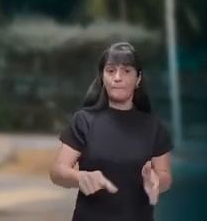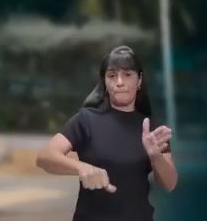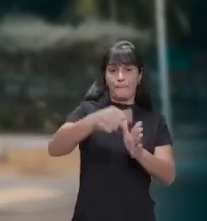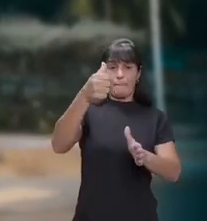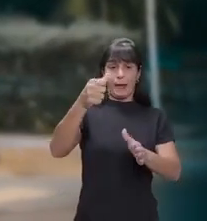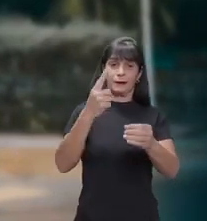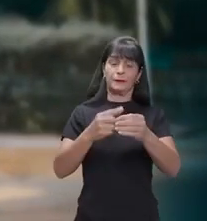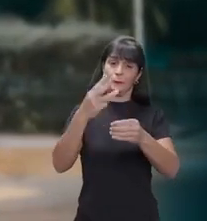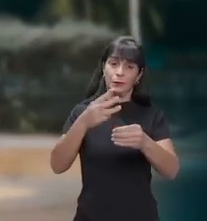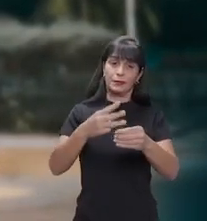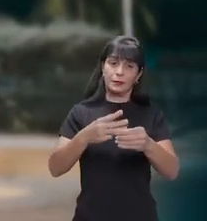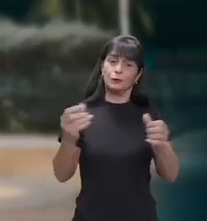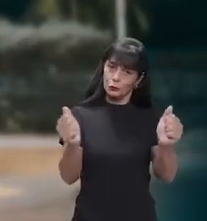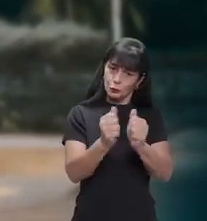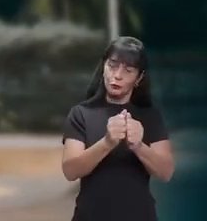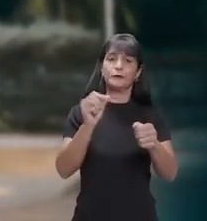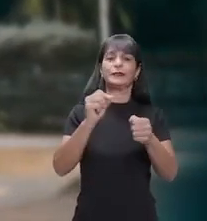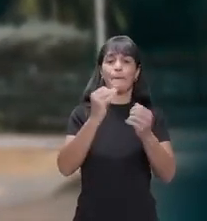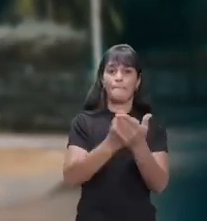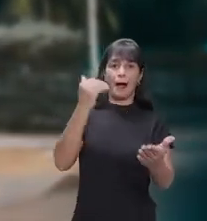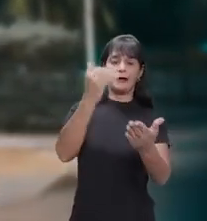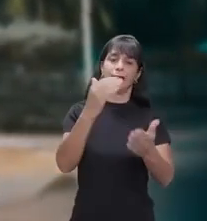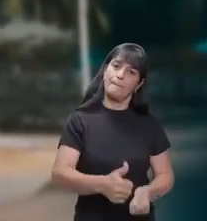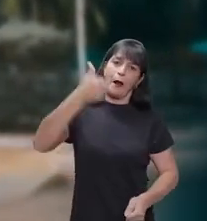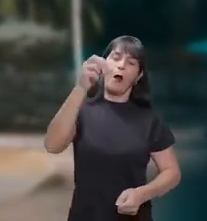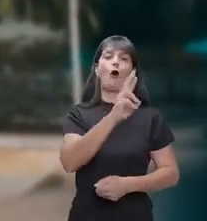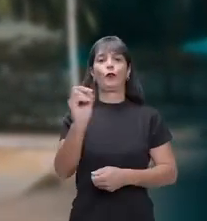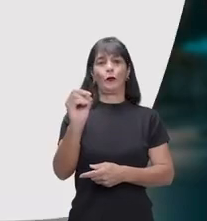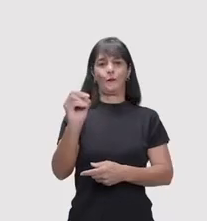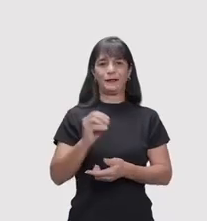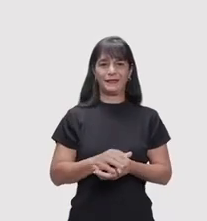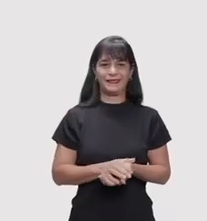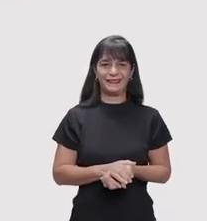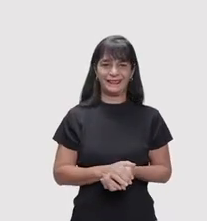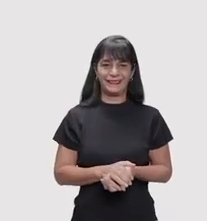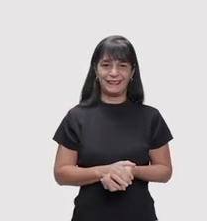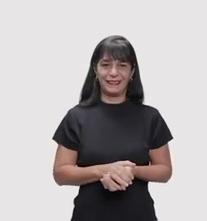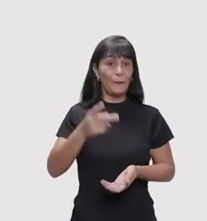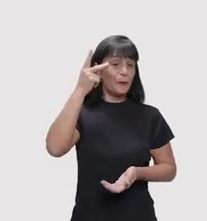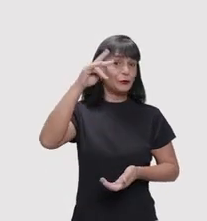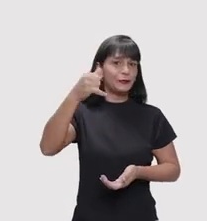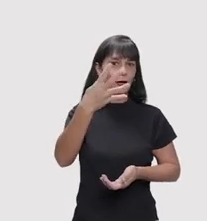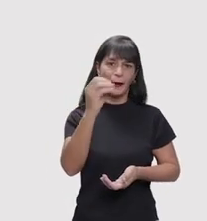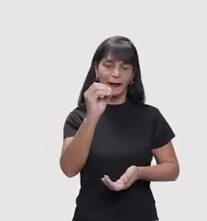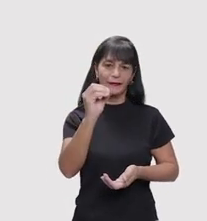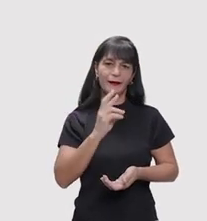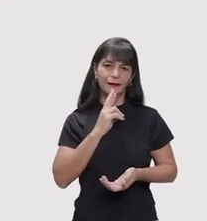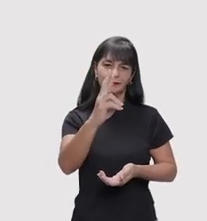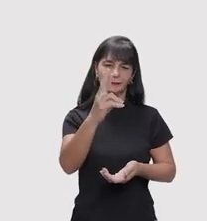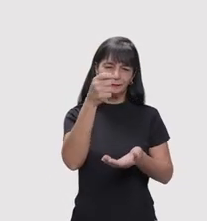município, para juntos fazermos mais e melhor por Rondonópolis. Paulo José 40.